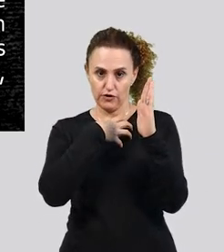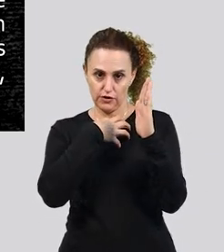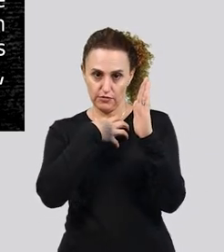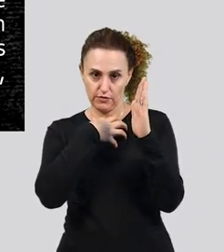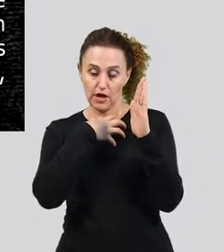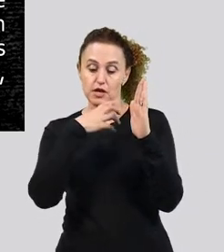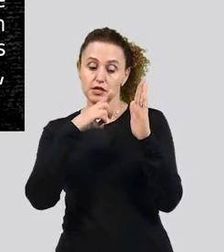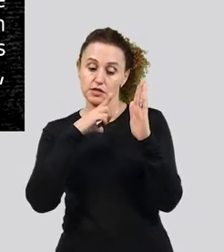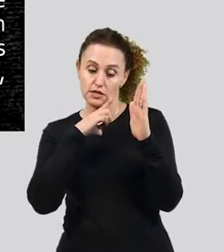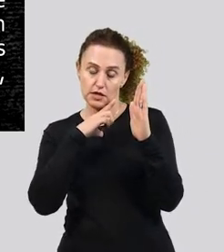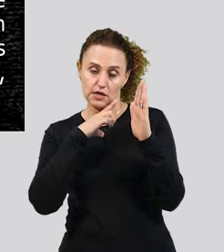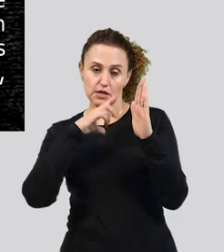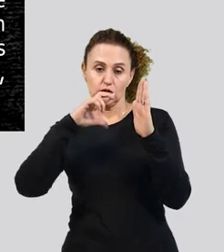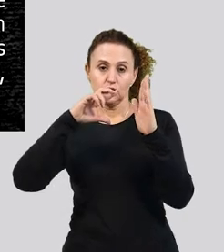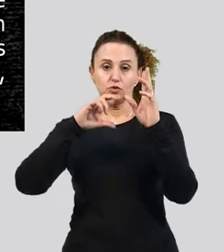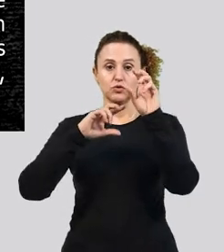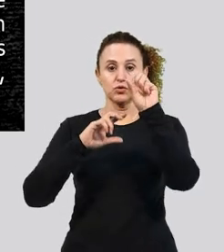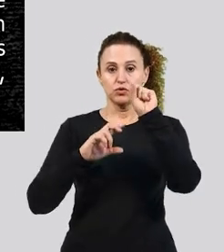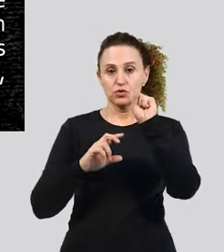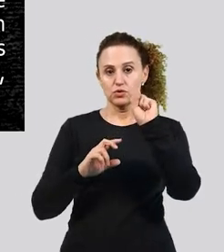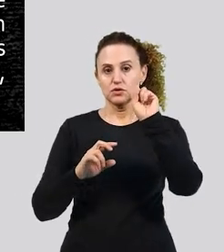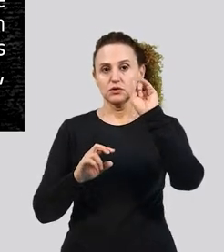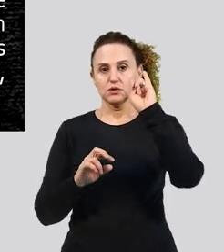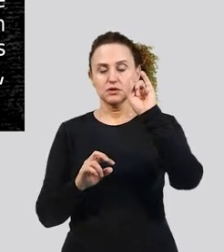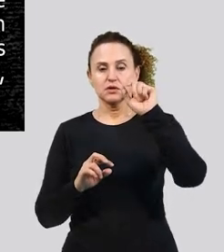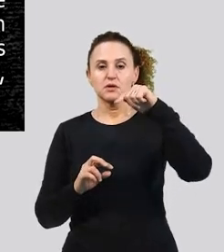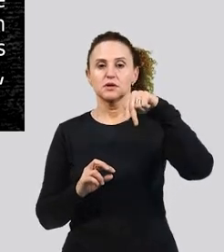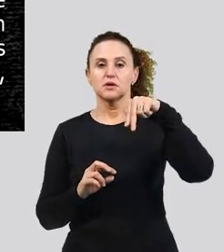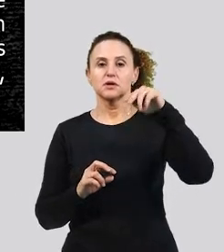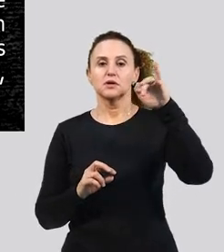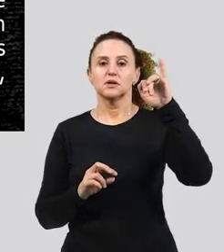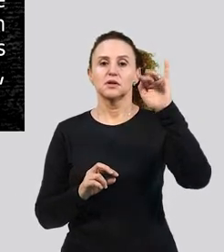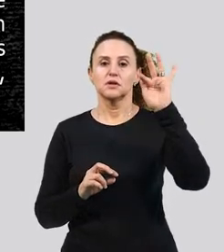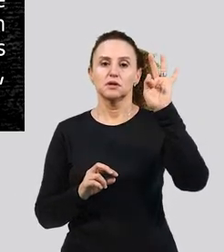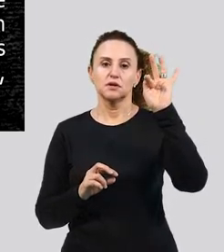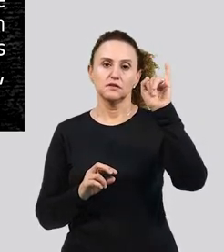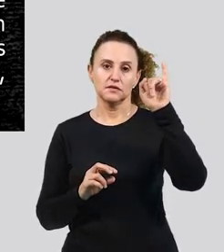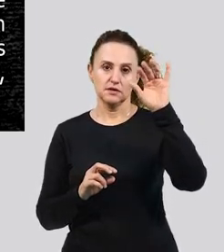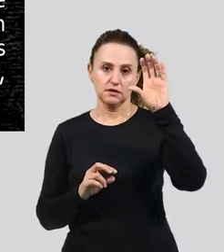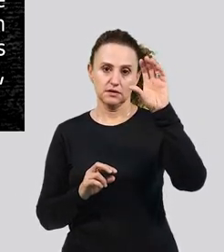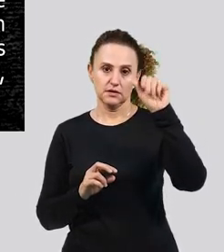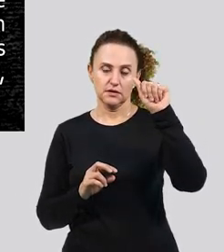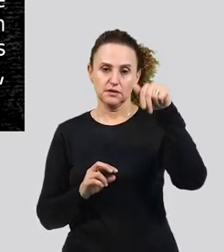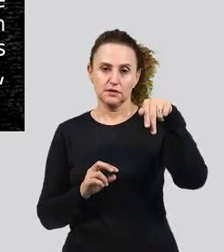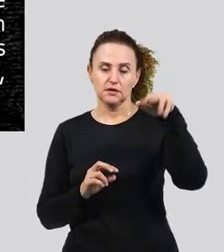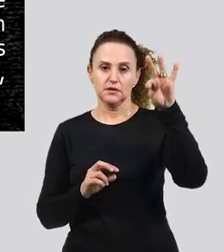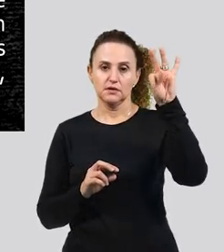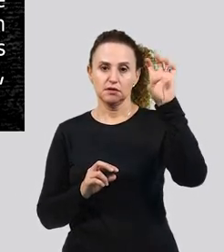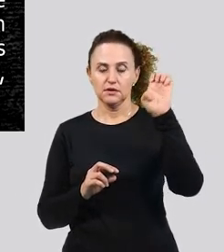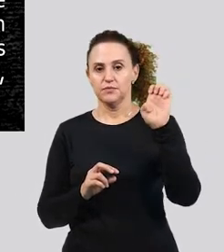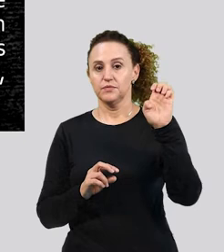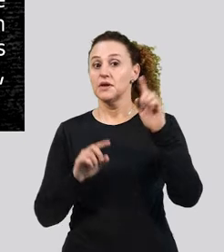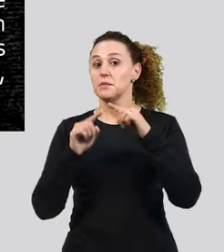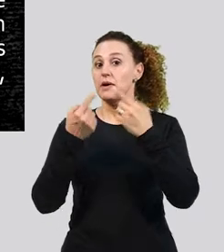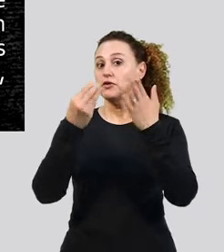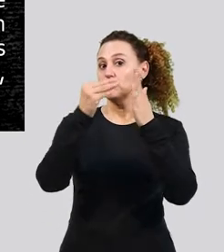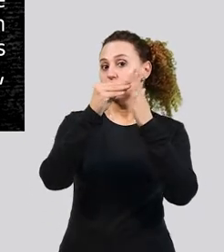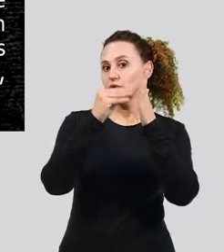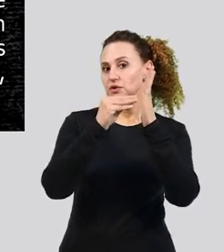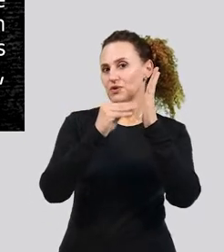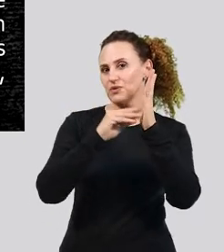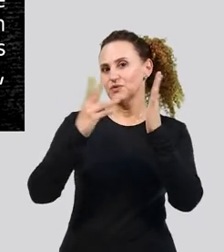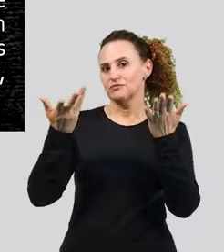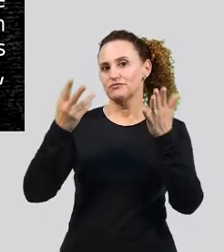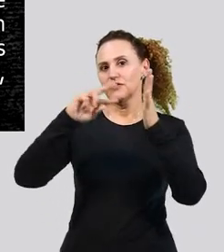eu tenho o significante, o conteúdo é o significado. E, o